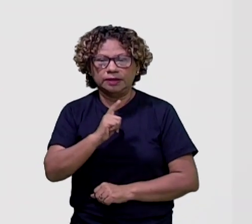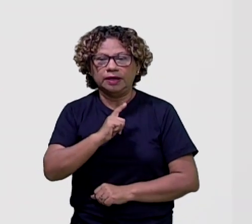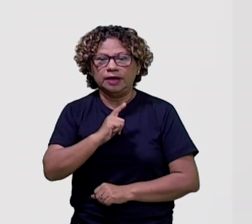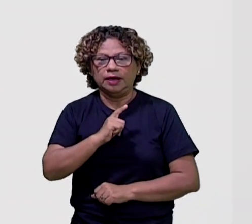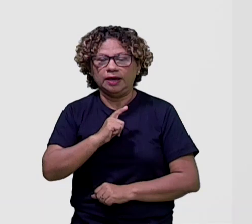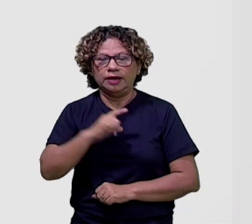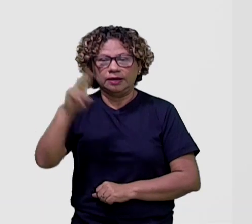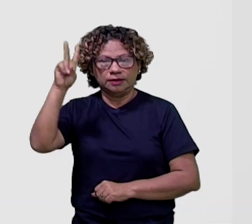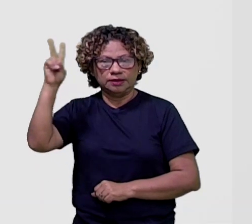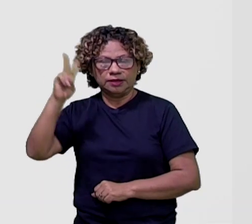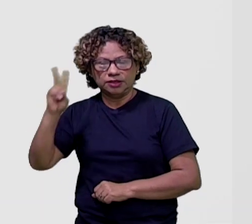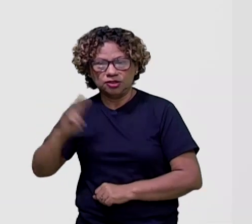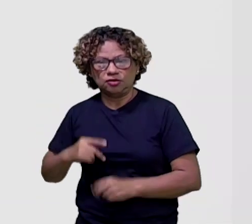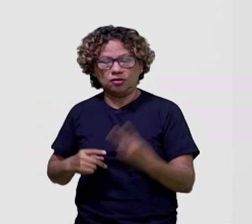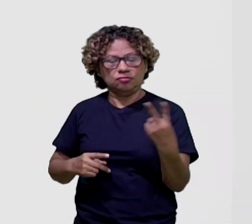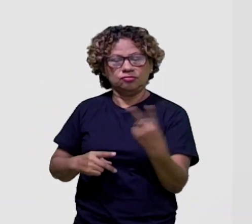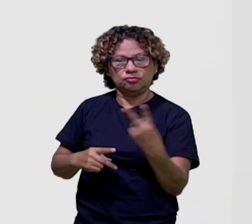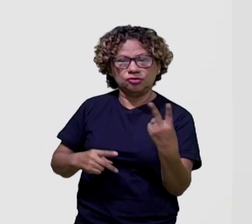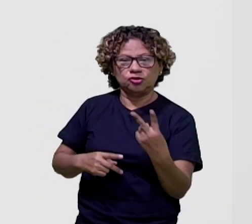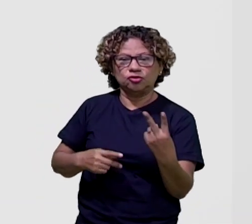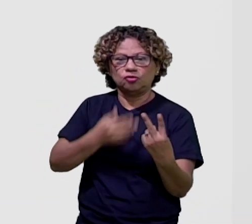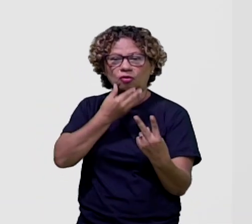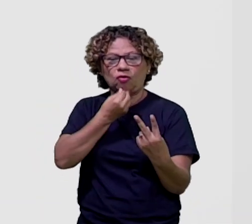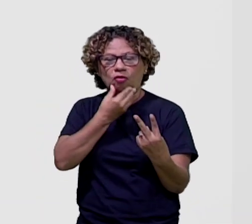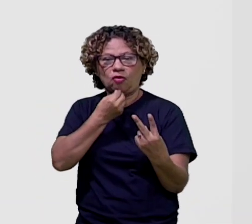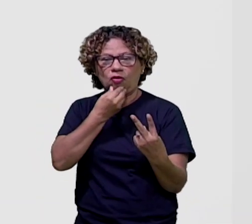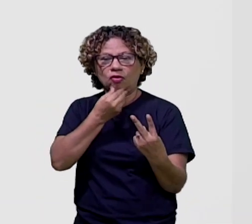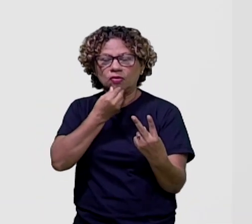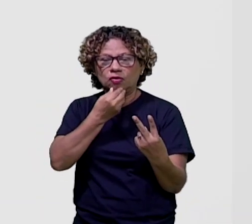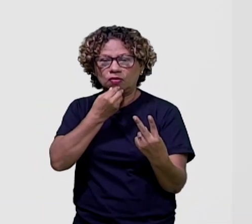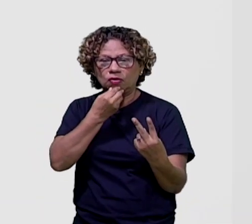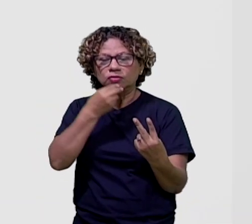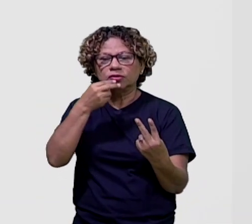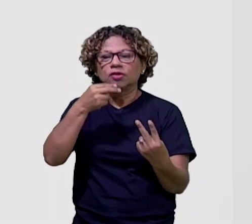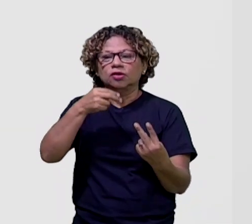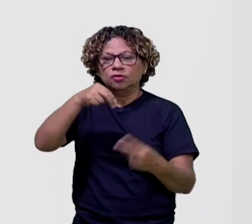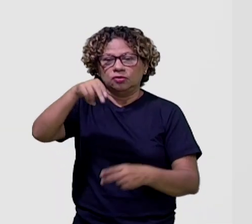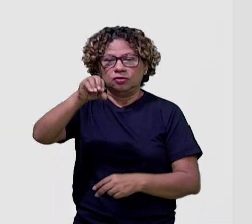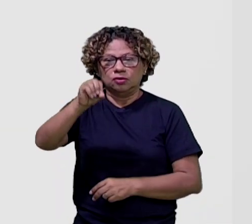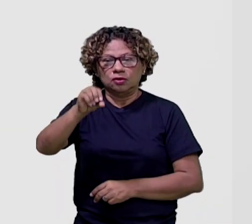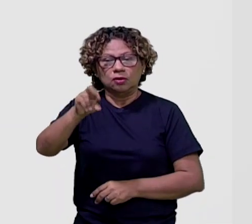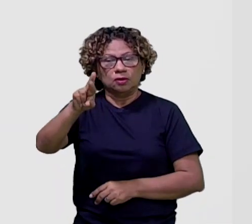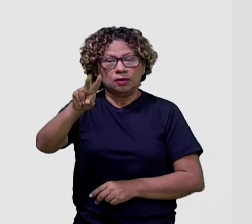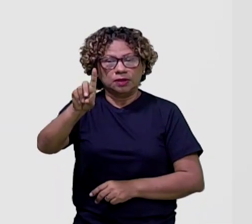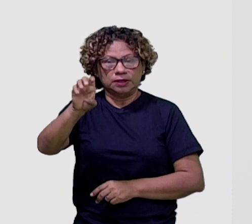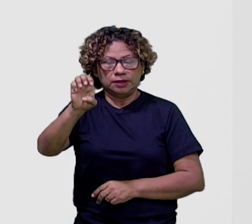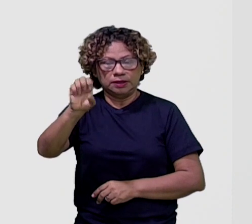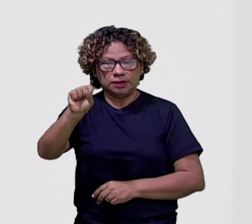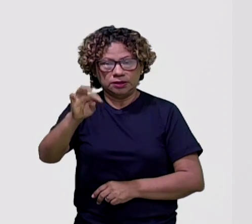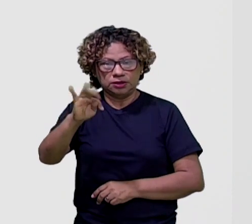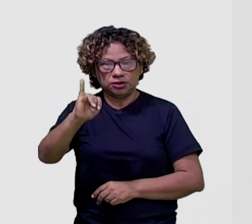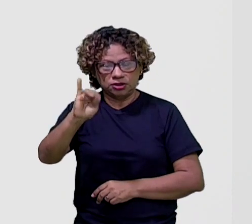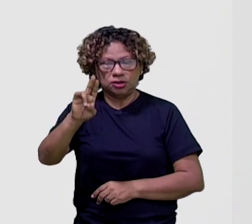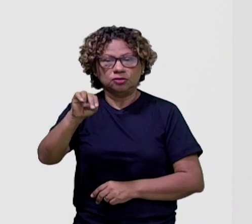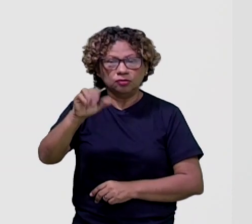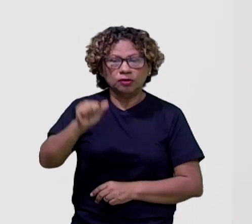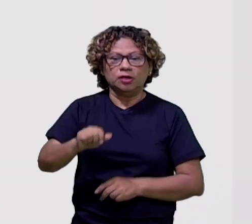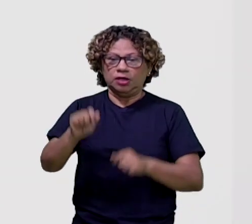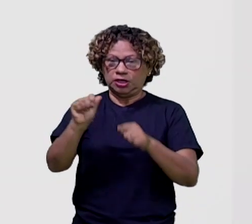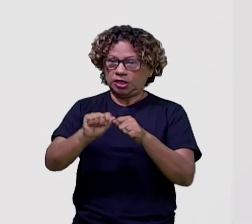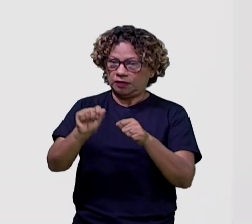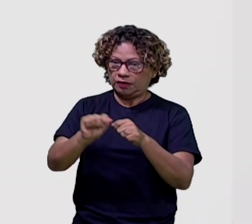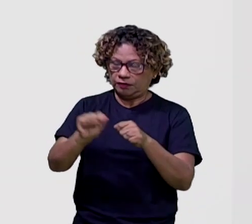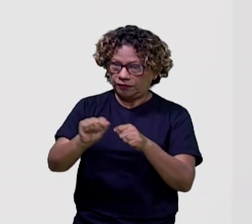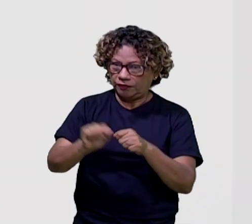Grilo e Chicó, dois nordestinos pobres que vivem de golpes para sobreviver. Eles